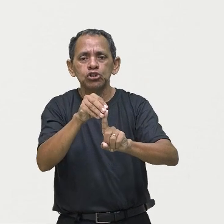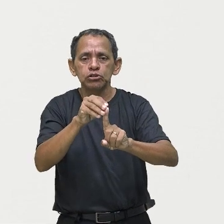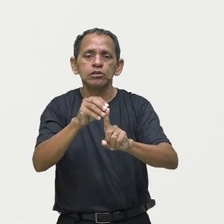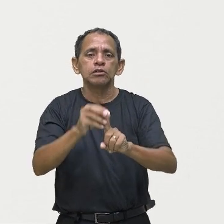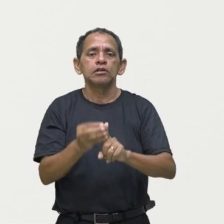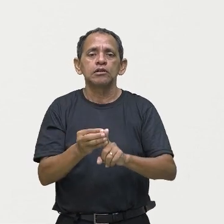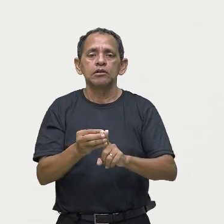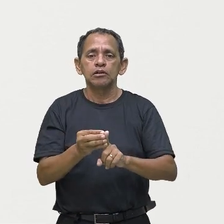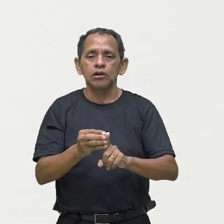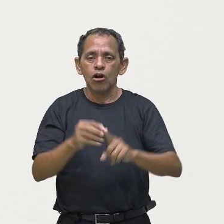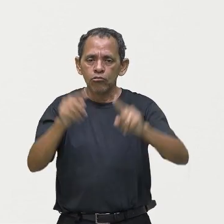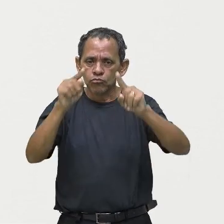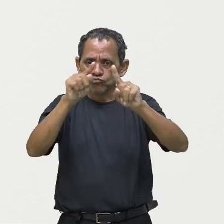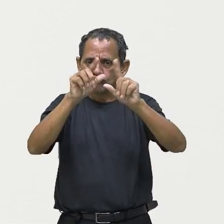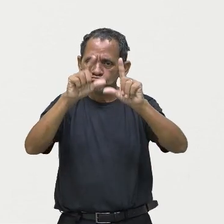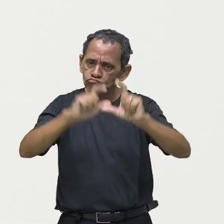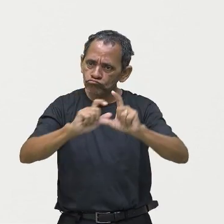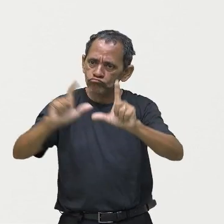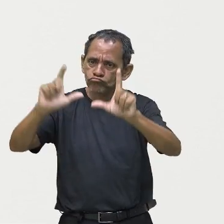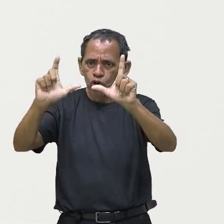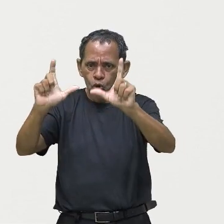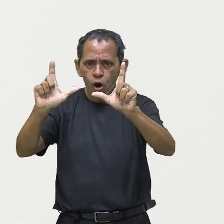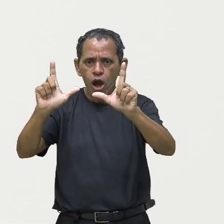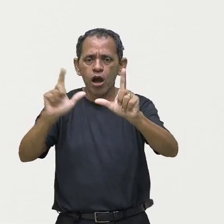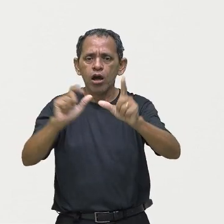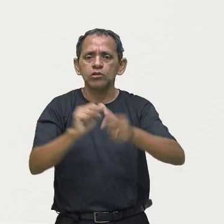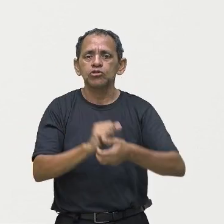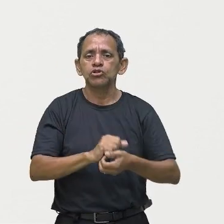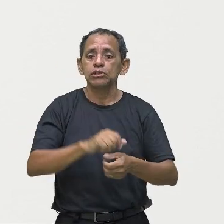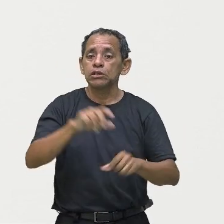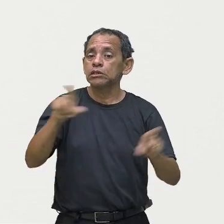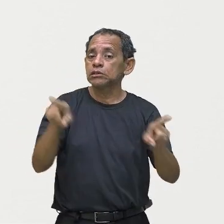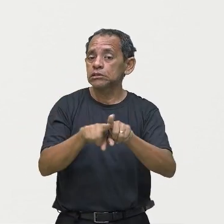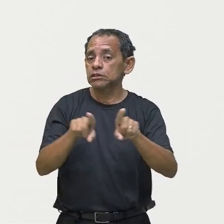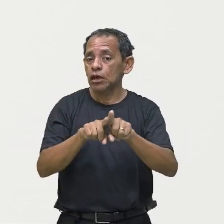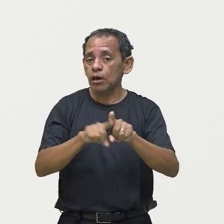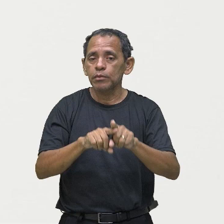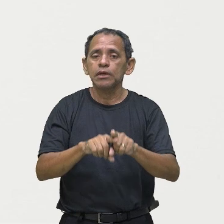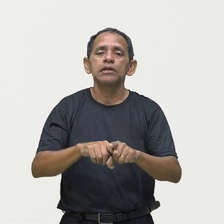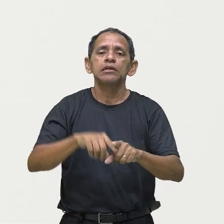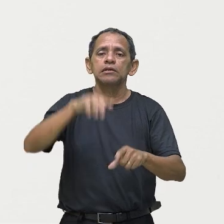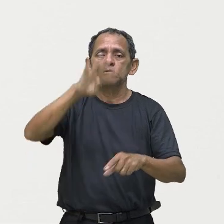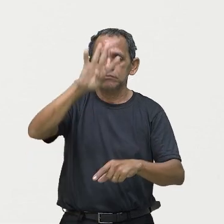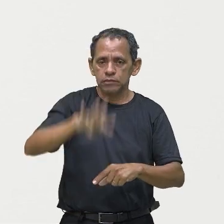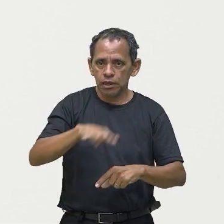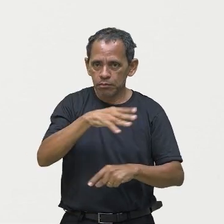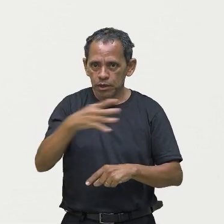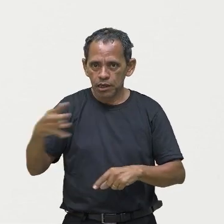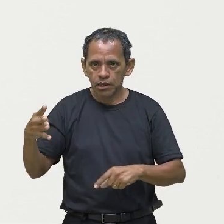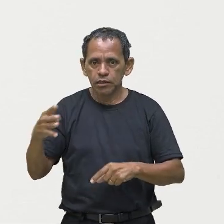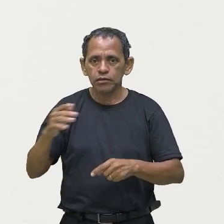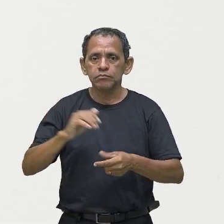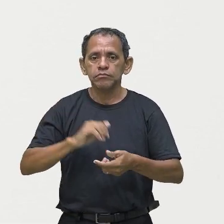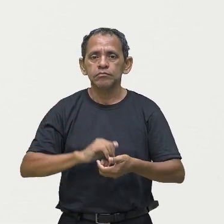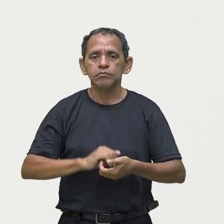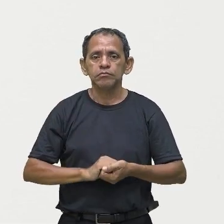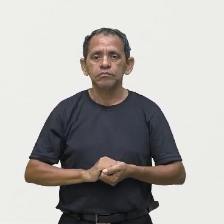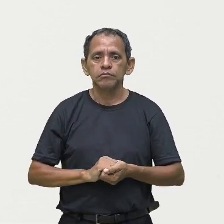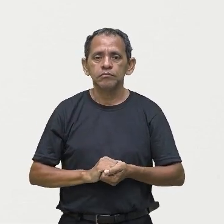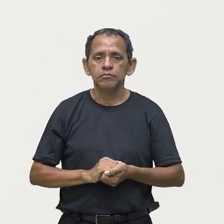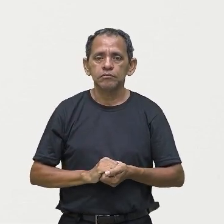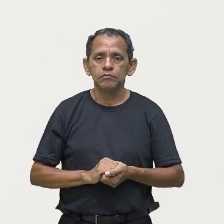fotografia, pode ser uma tabela, ele vai fazer, ele pode apresentar uma tabela